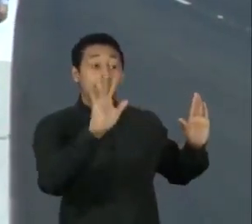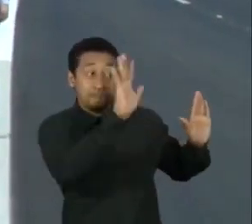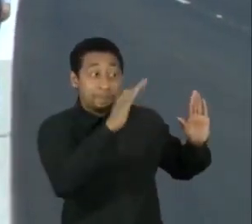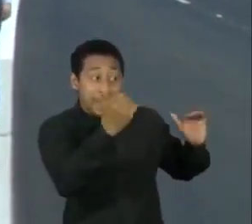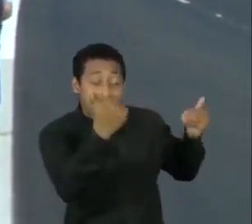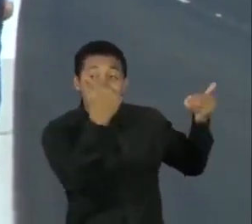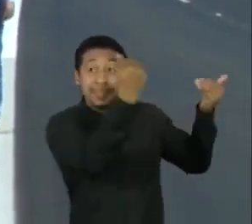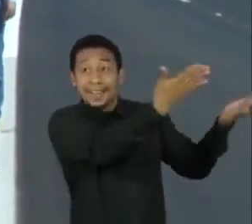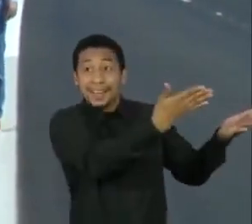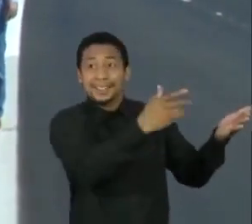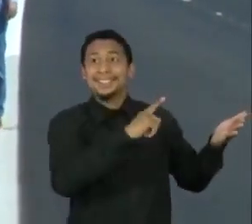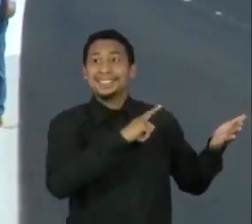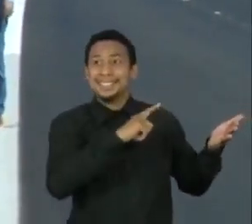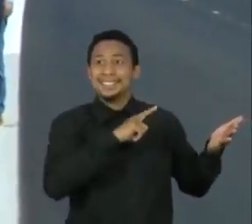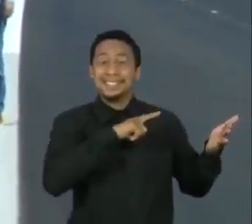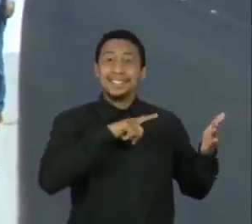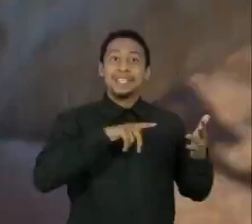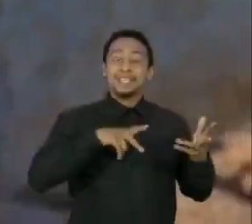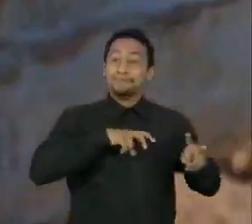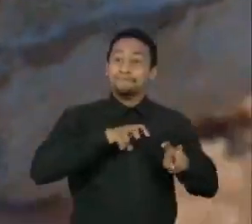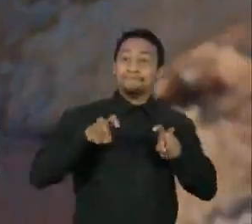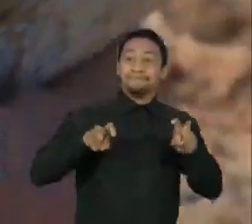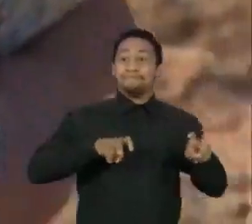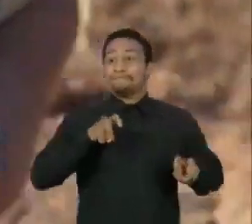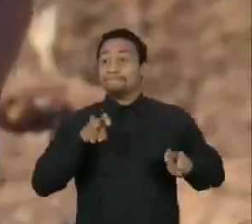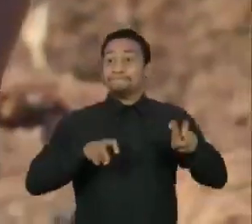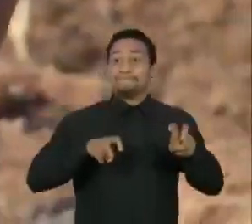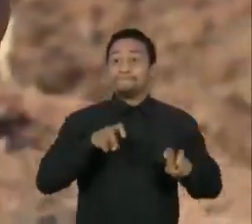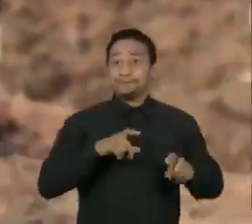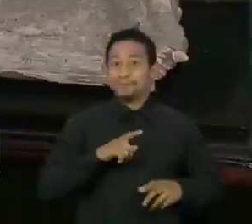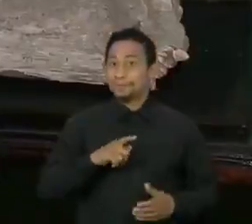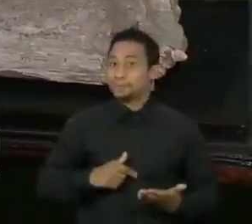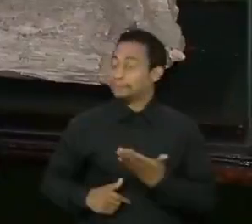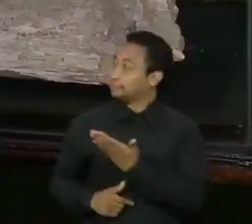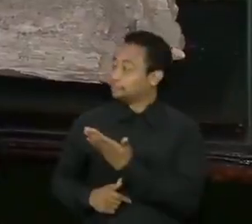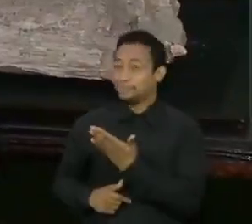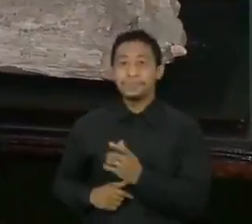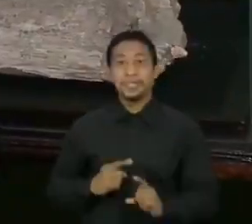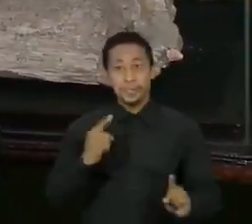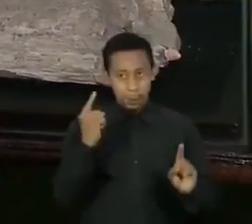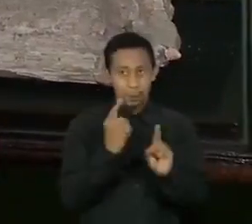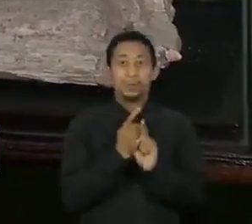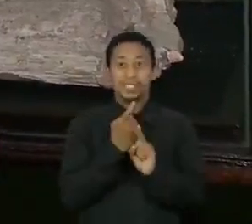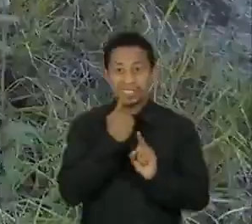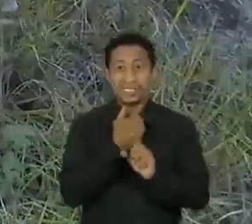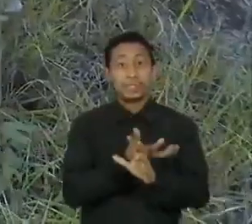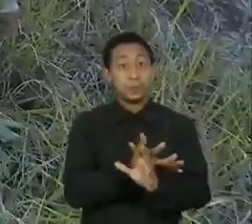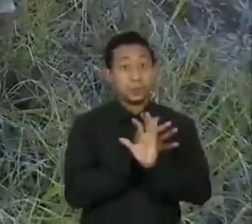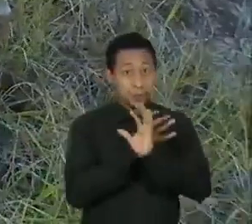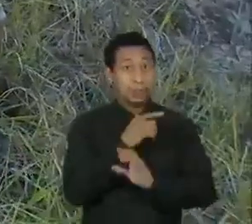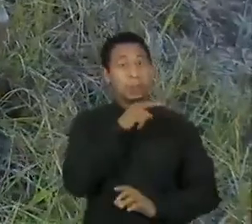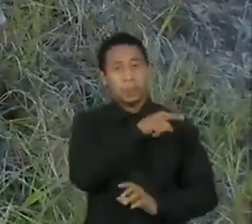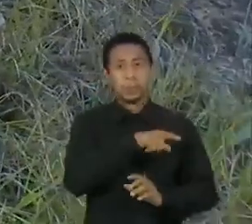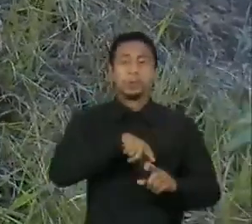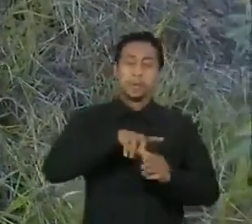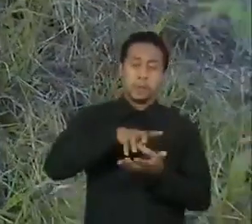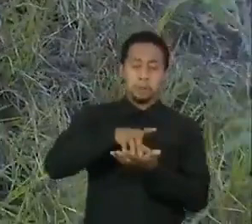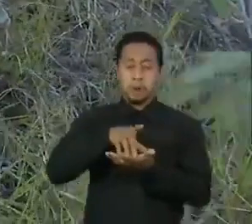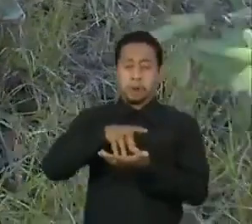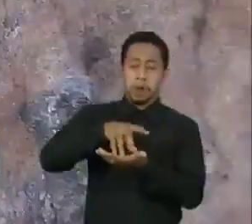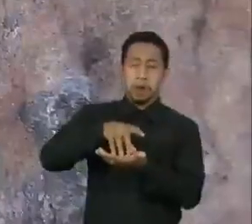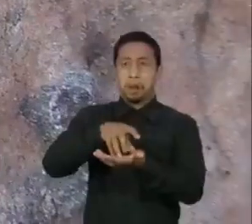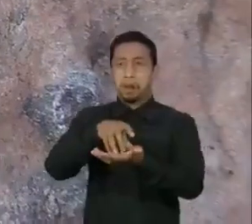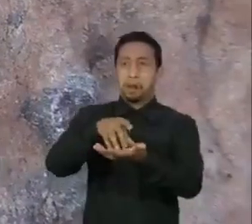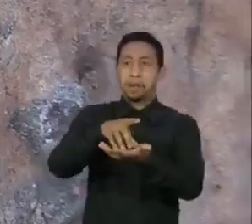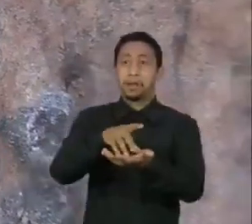buraco sai um verdadeiro tesouro. O fóssil, provavelmente uma parte do fêmur de outro titanossauro, foi visto no